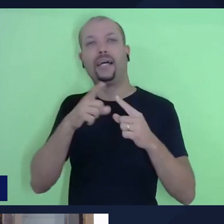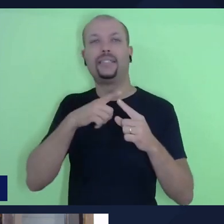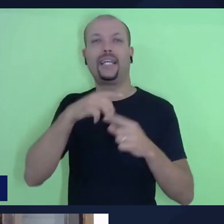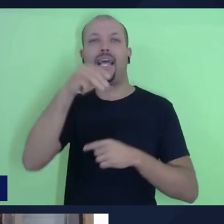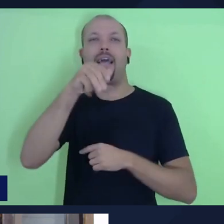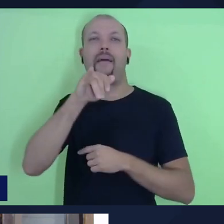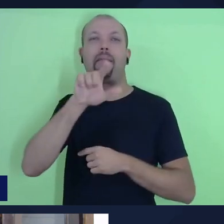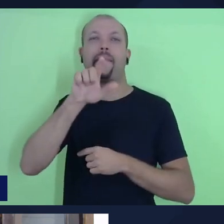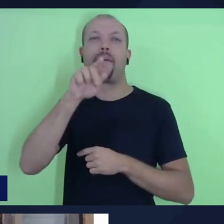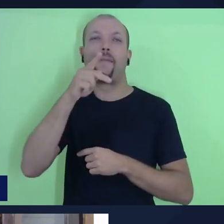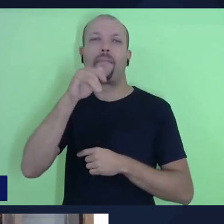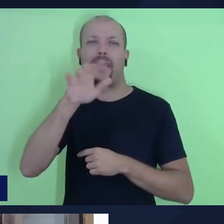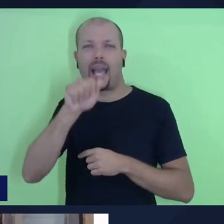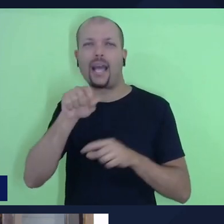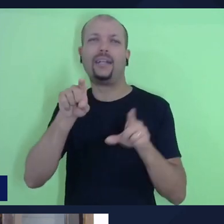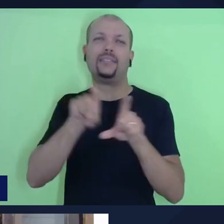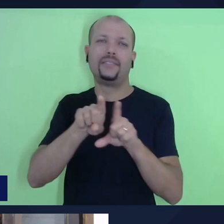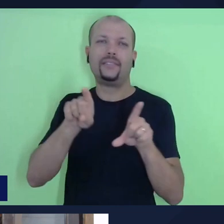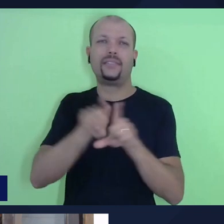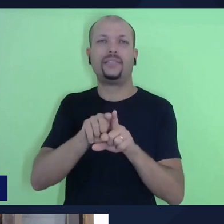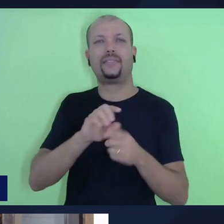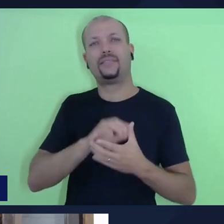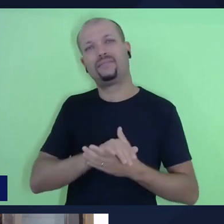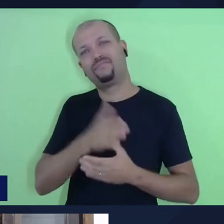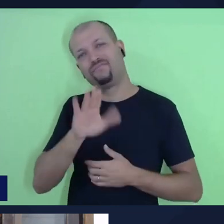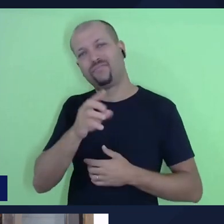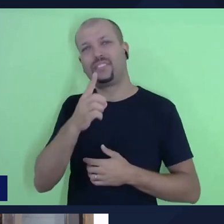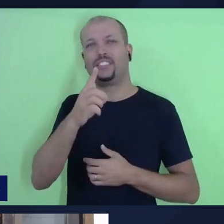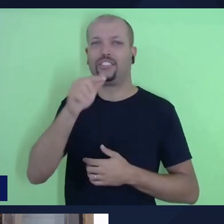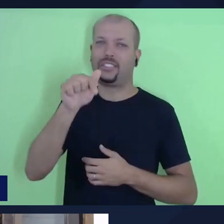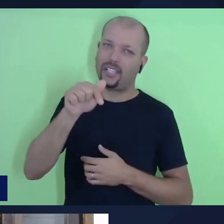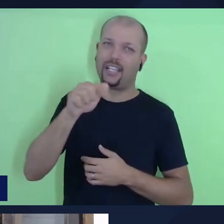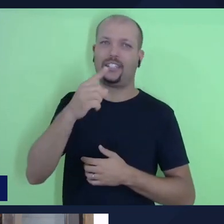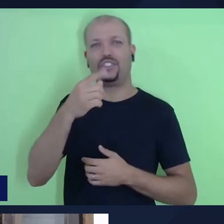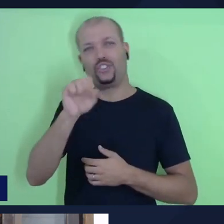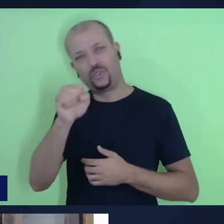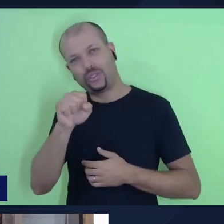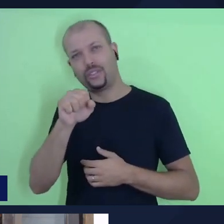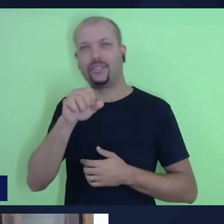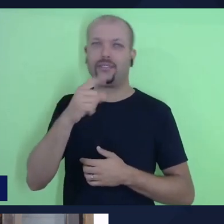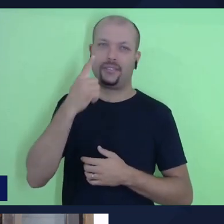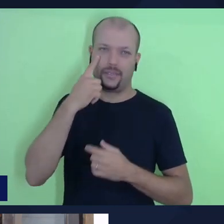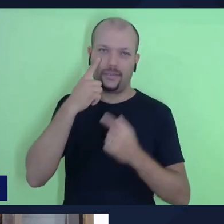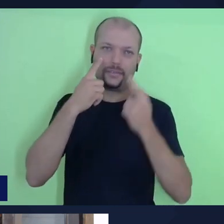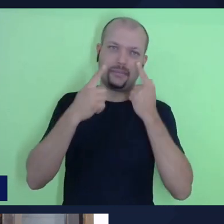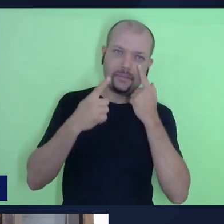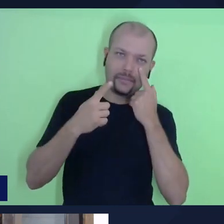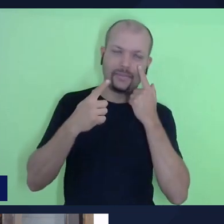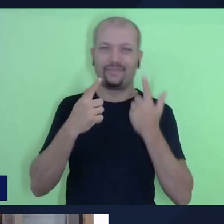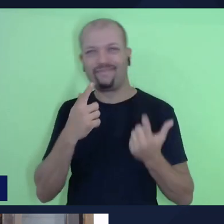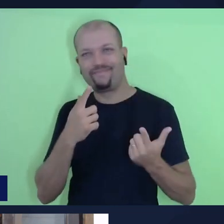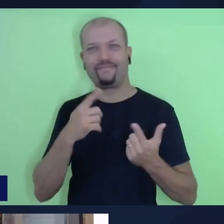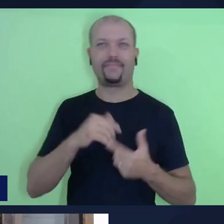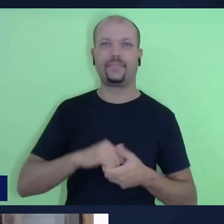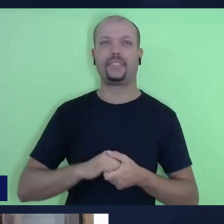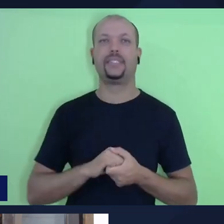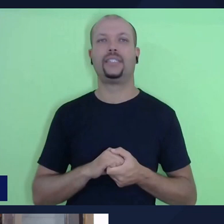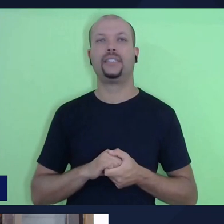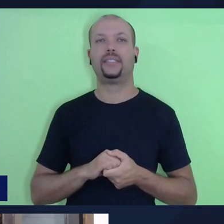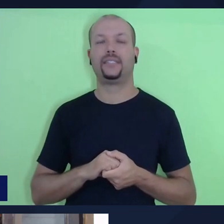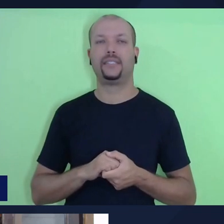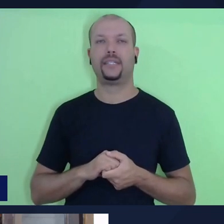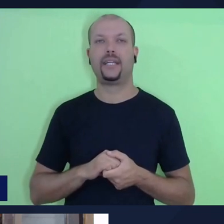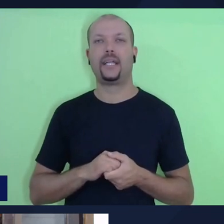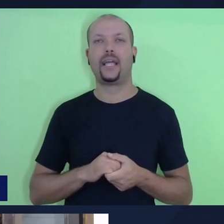né, em torno de 17, 18, em cada vistas aqui, então uma oscilação, avaliação,